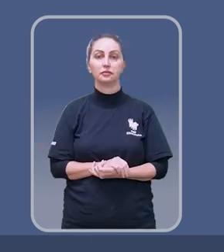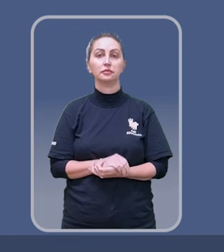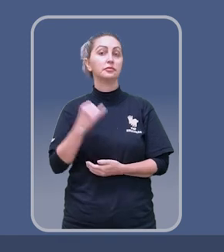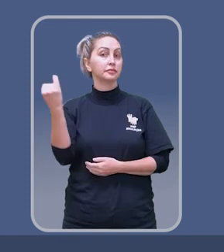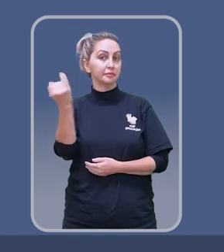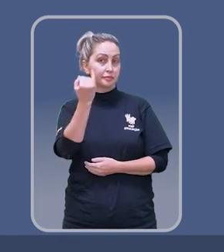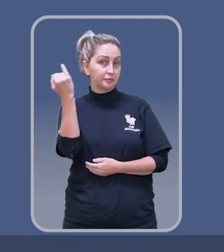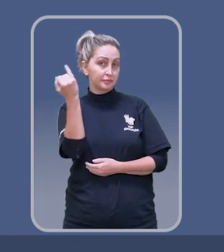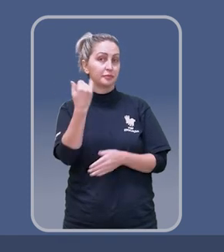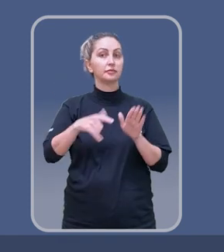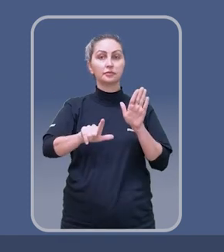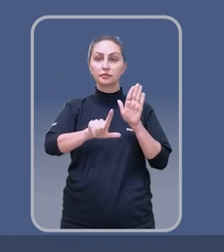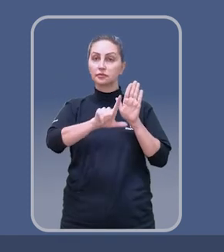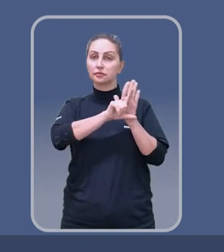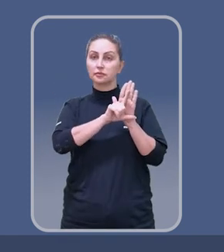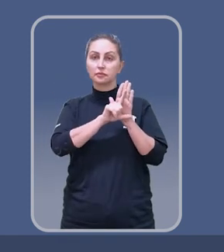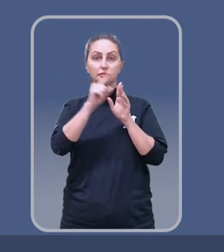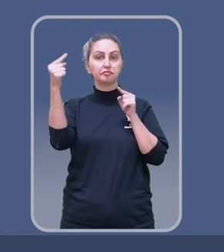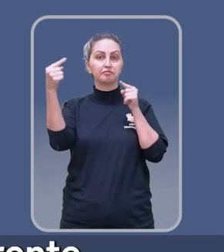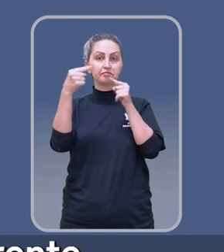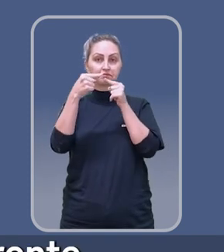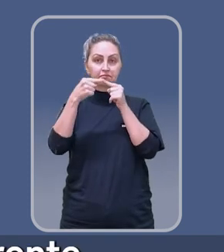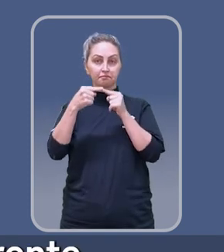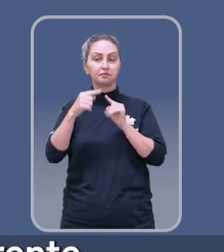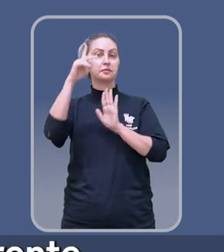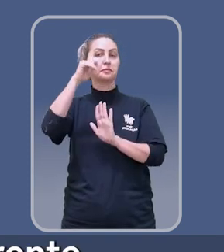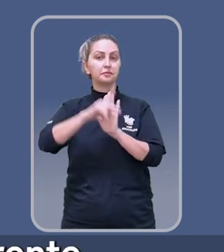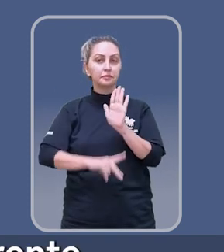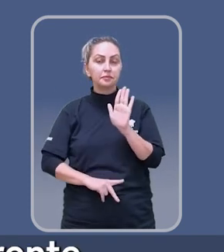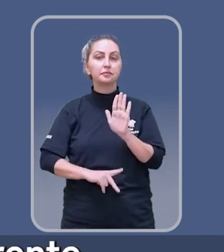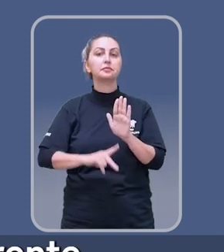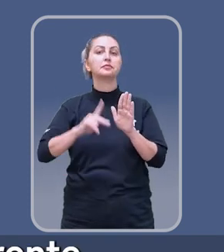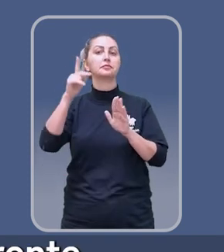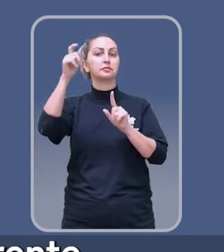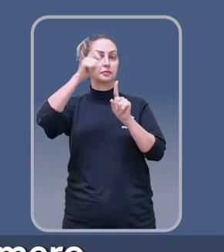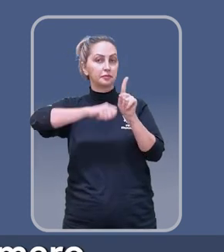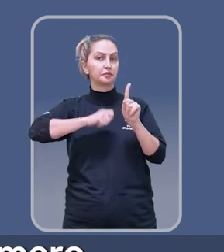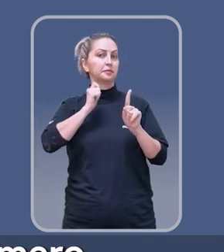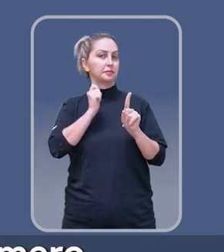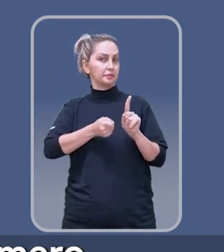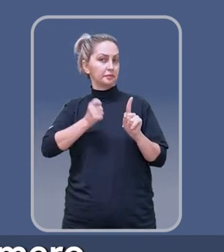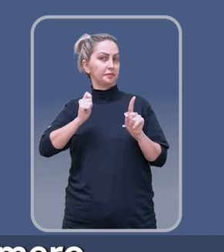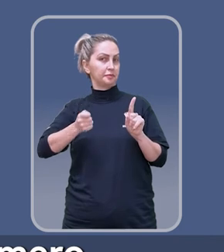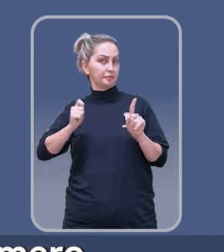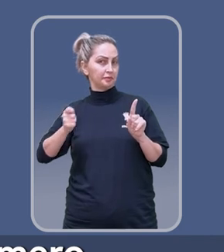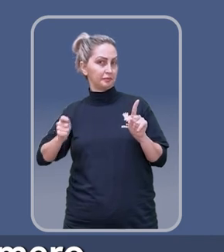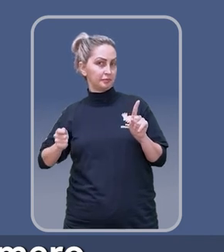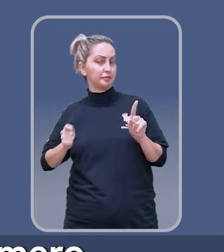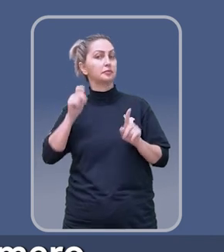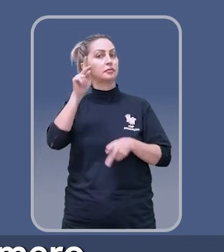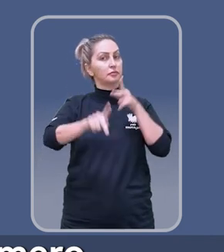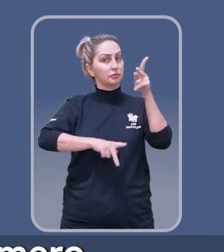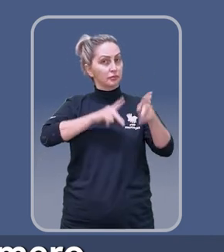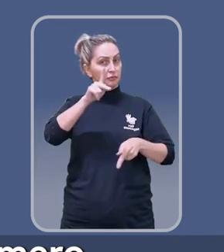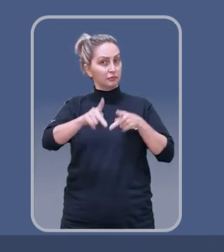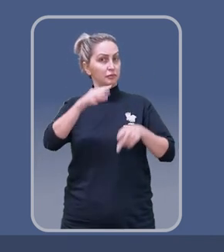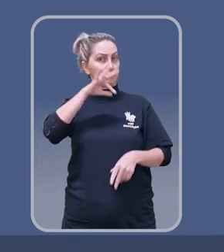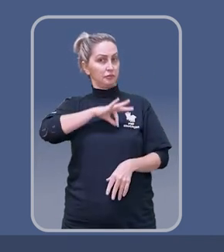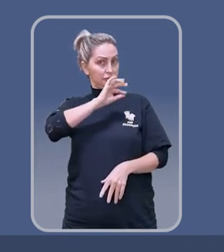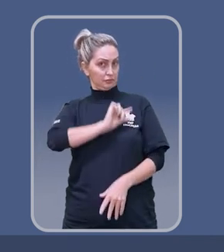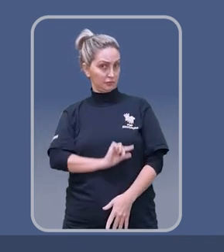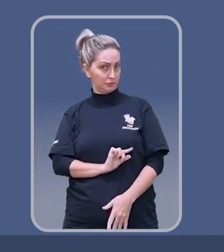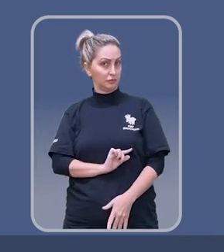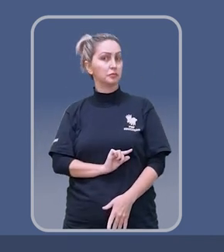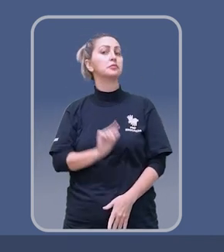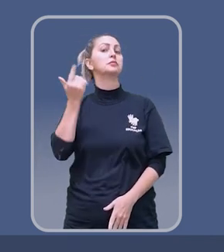É possível e necessário a busca de uma legislação mais coerente e acessível para permitir um maior número de